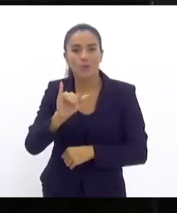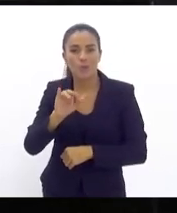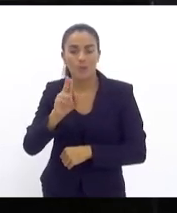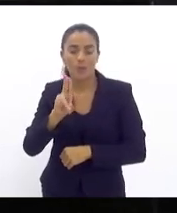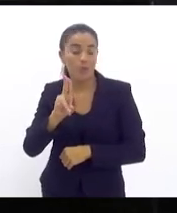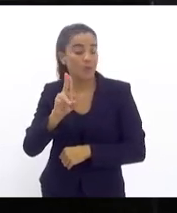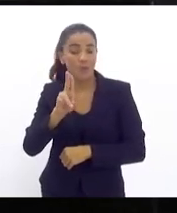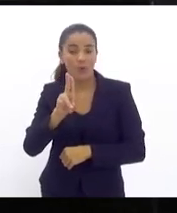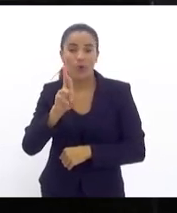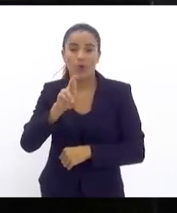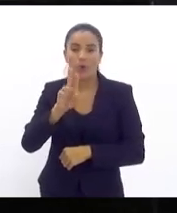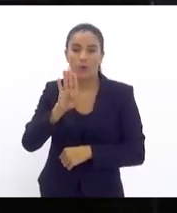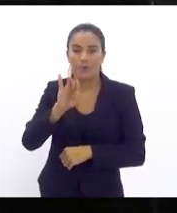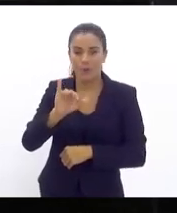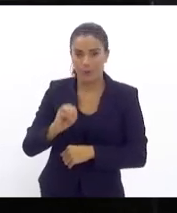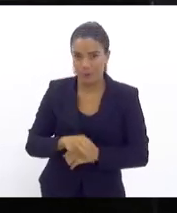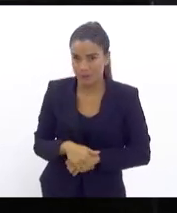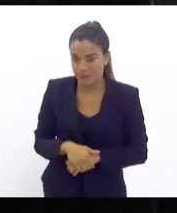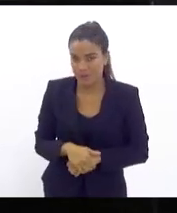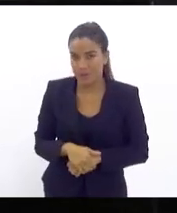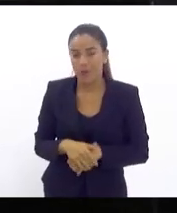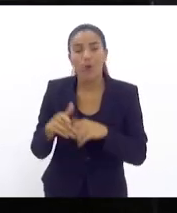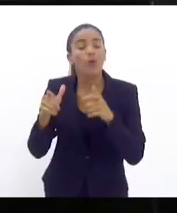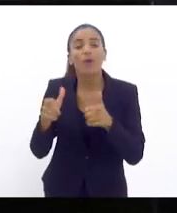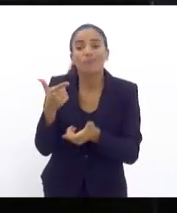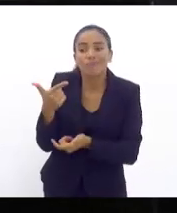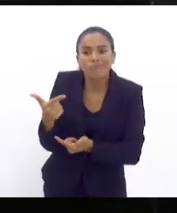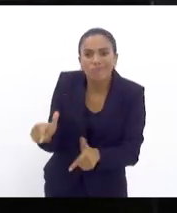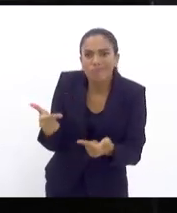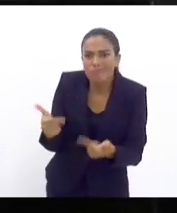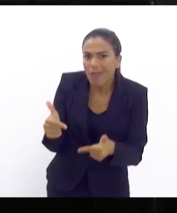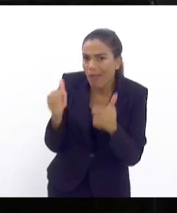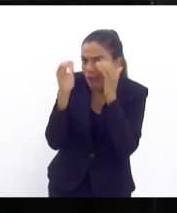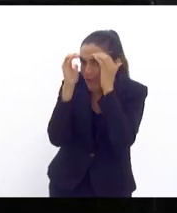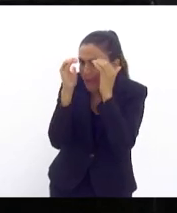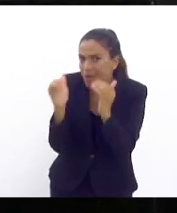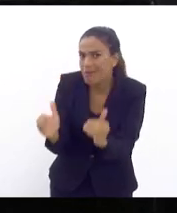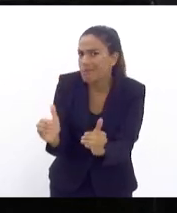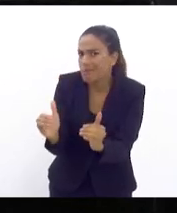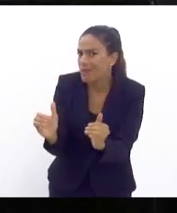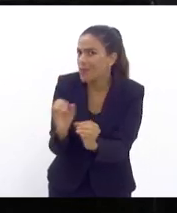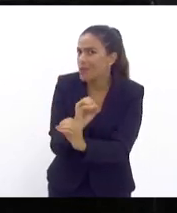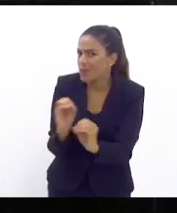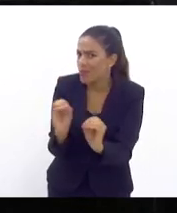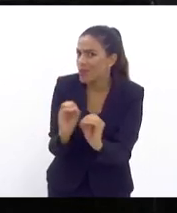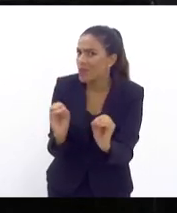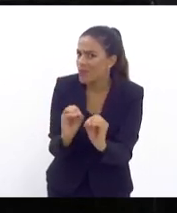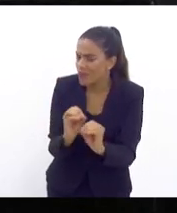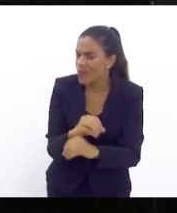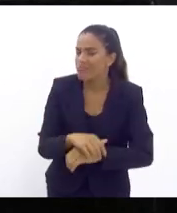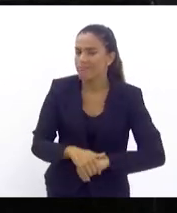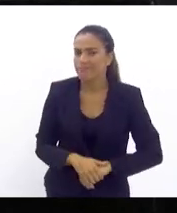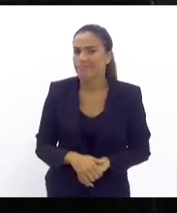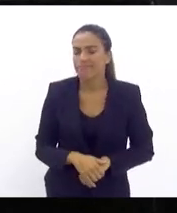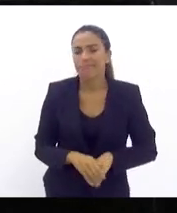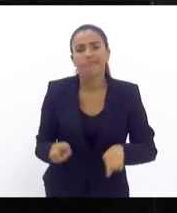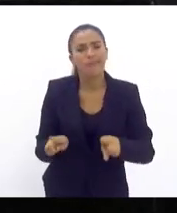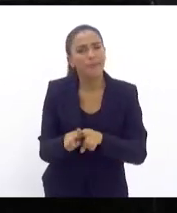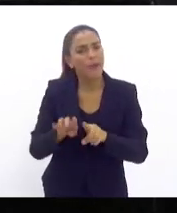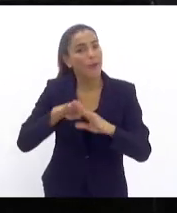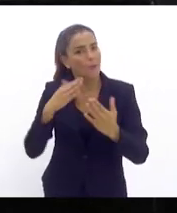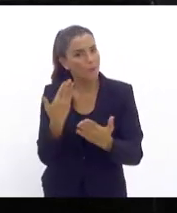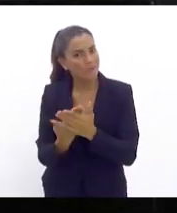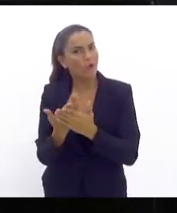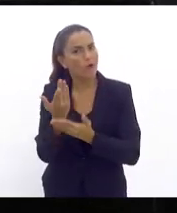existem, onde o desrespeito também acontece. E é uma escola que dá